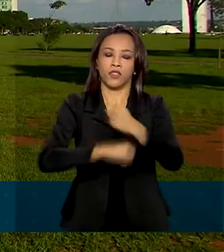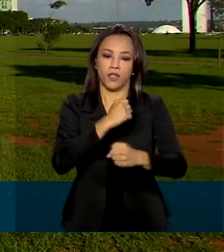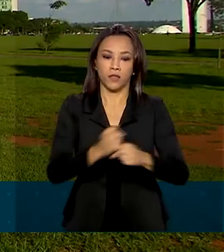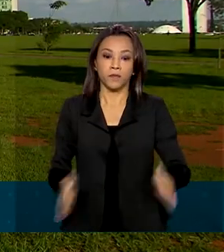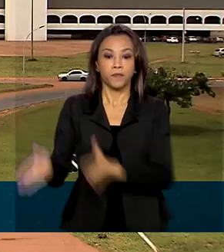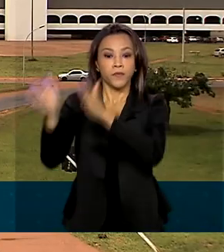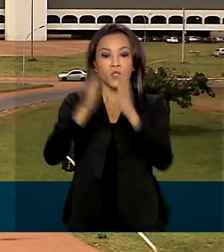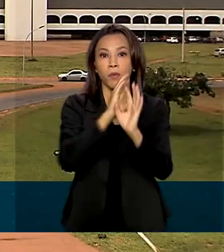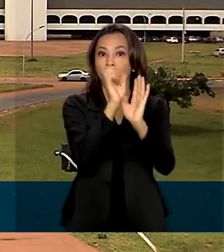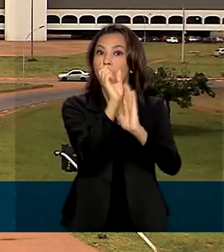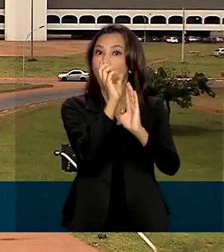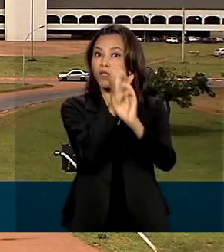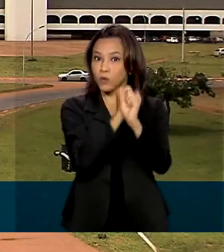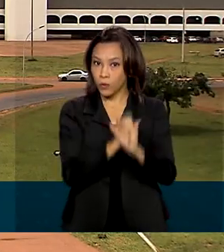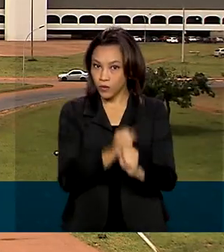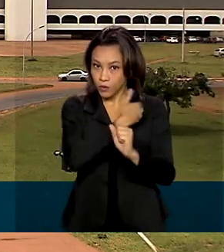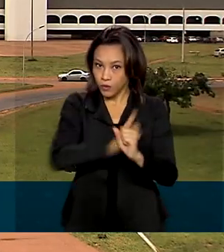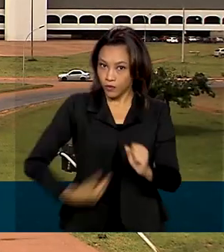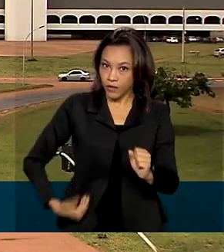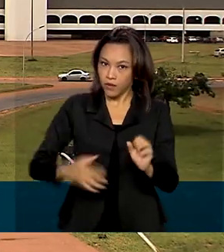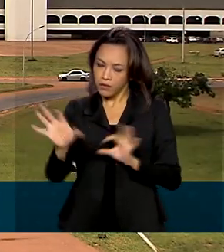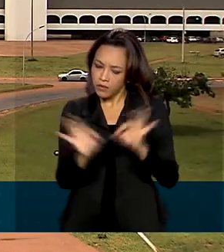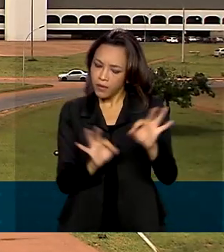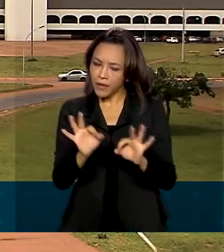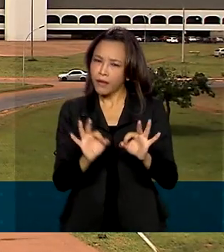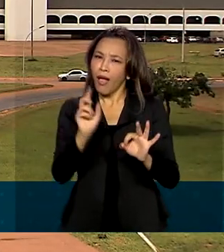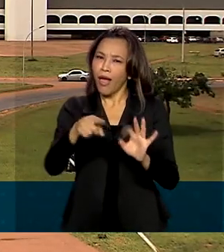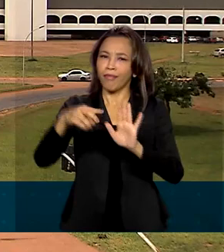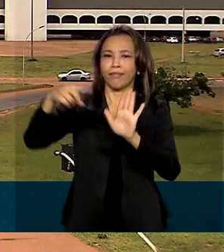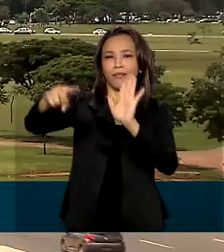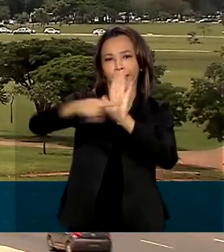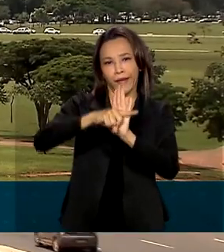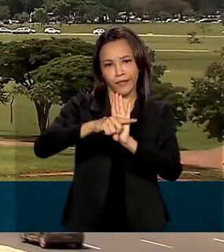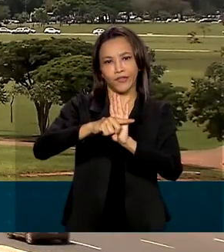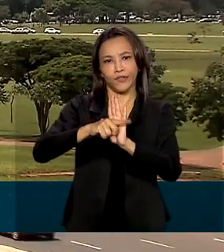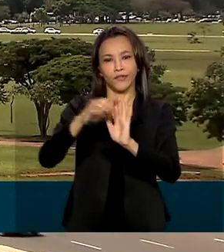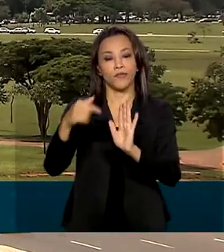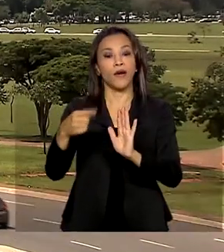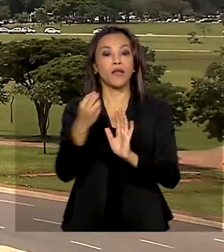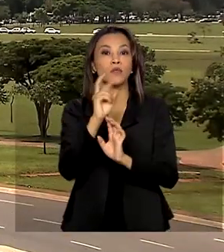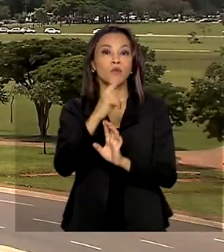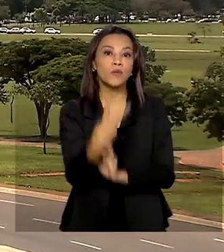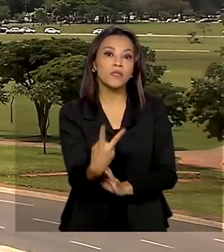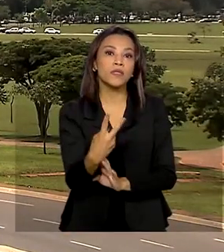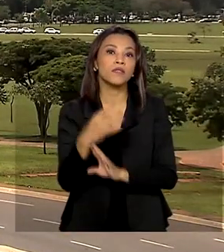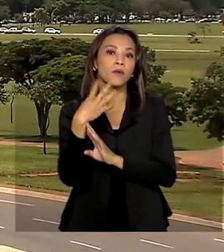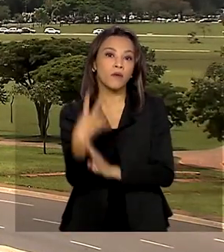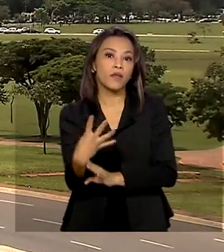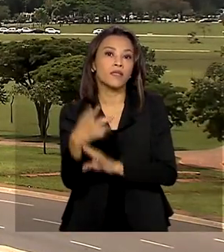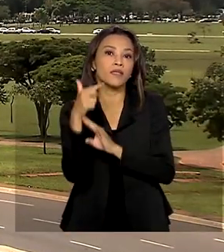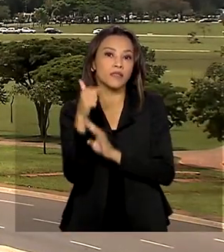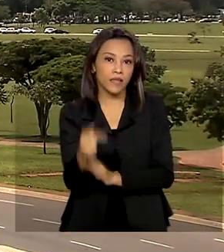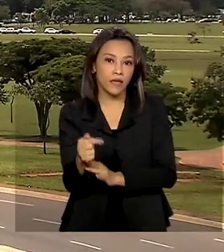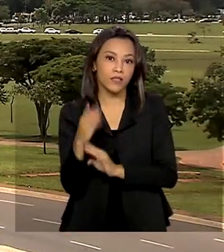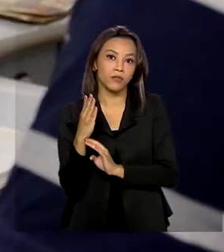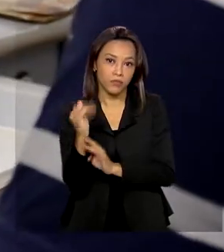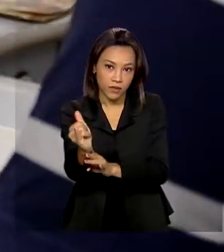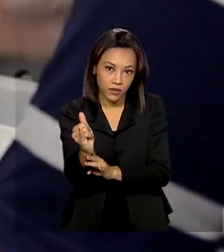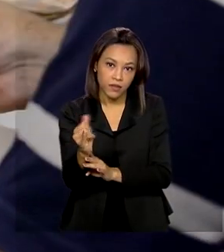contas públicas, a previsão para o ano que vem é de um saldo negativo superior a R 247 bilhões.